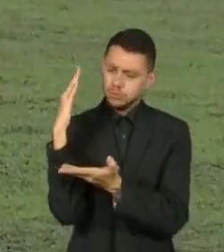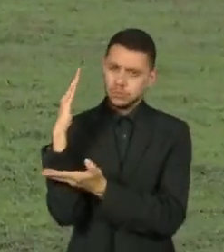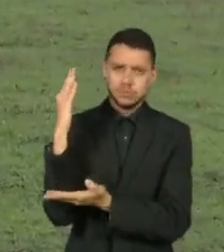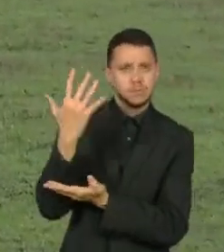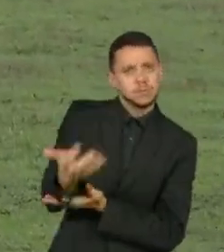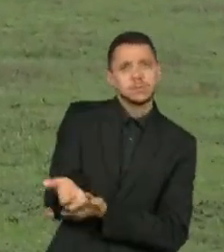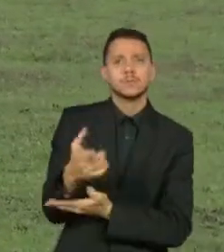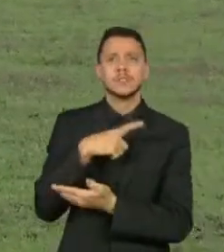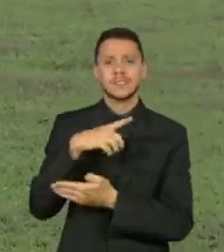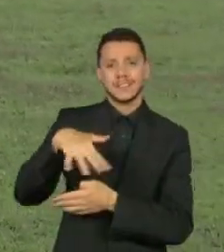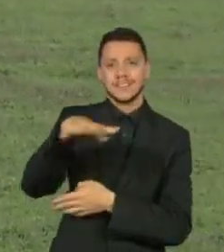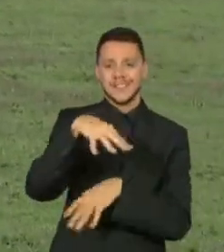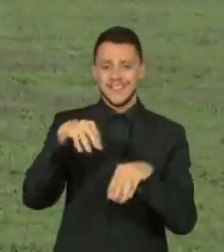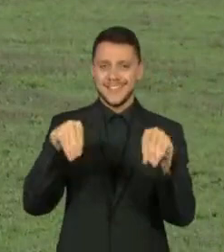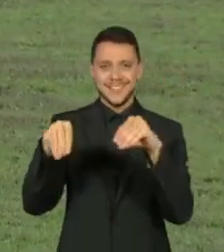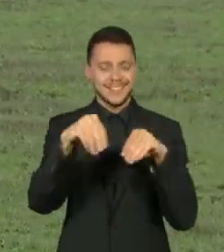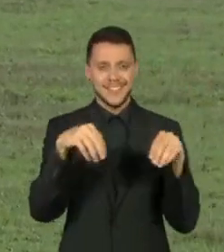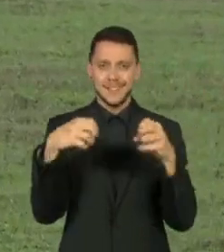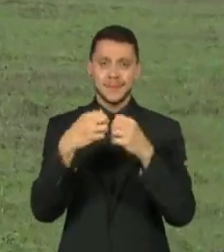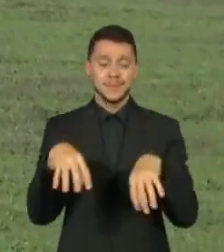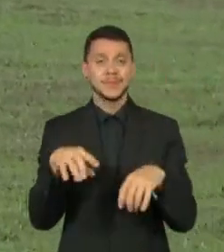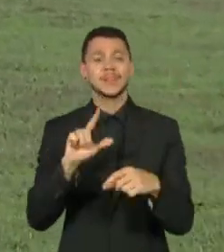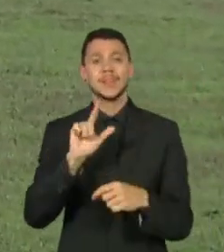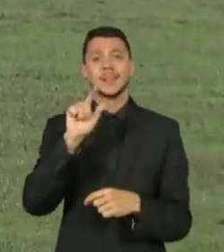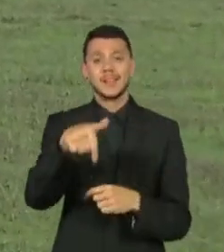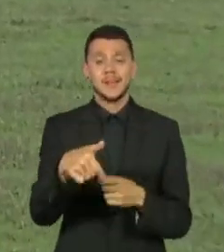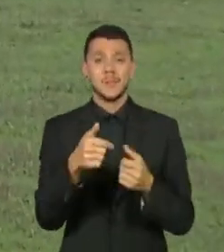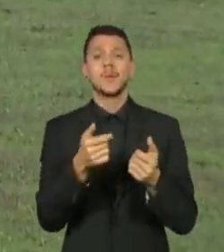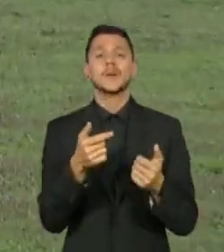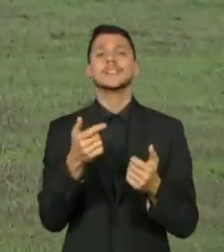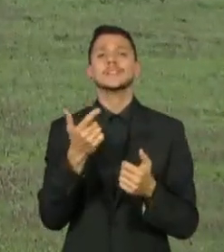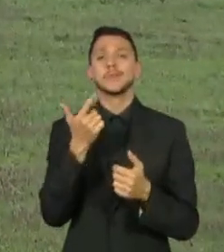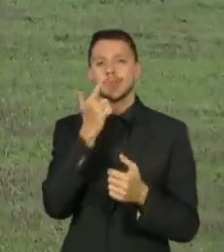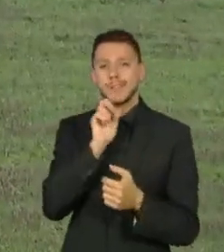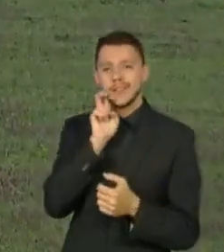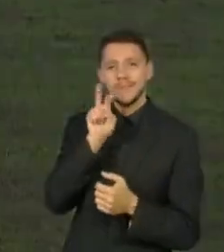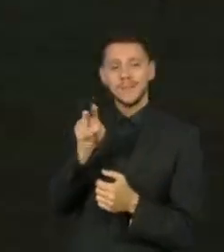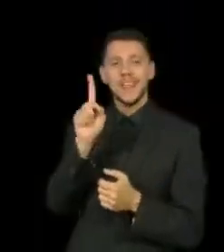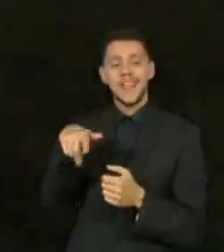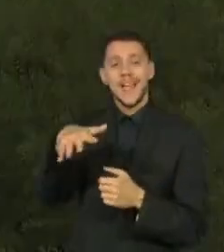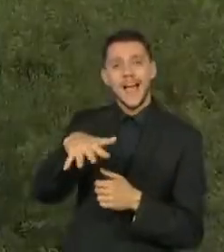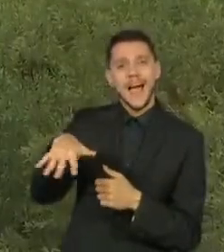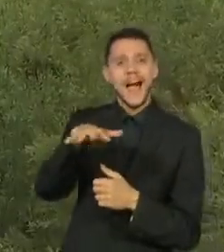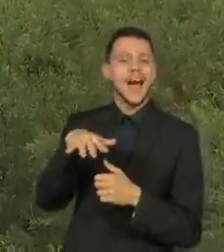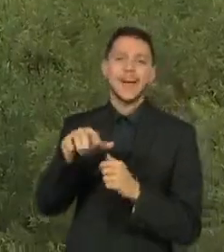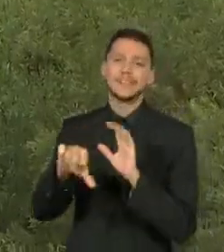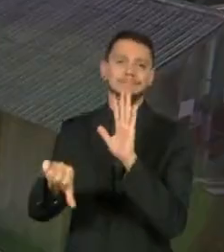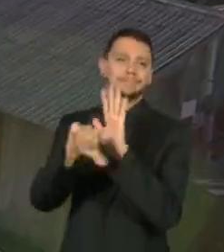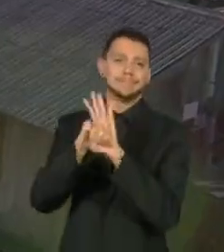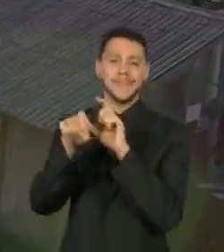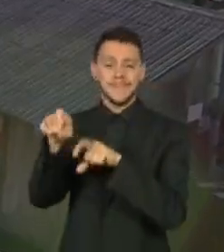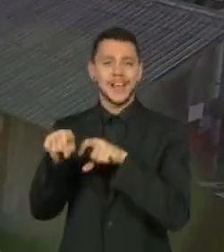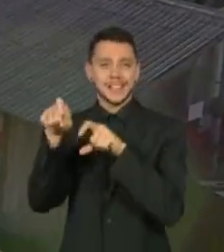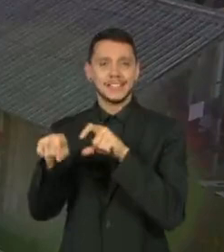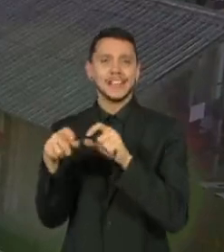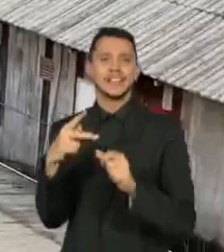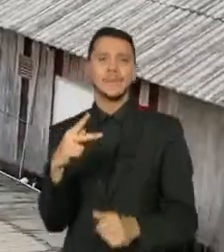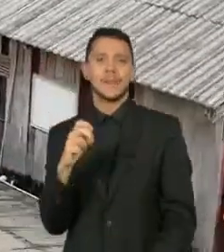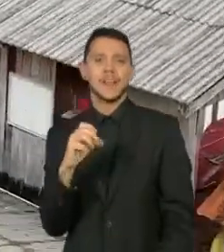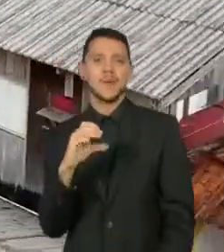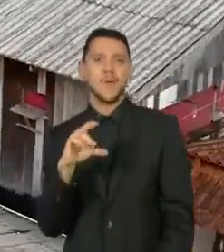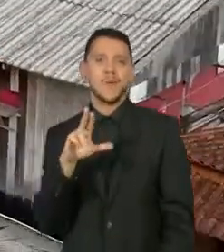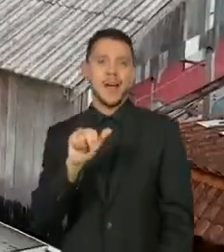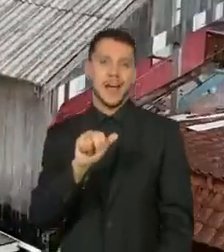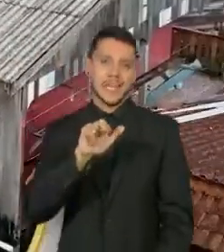E depois aparece um mercado ilegal de fazendas pecuárias. E tão vulnerável quanto a floresta,